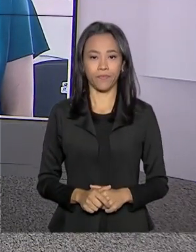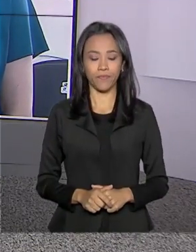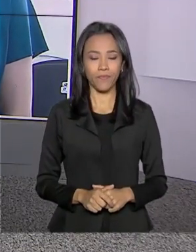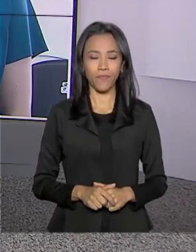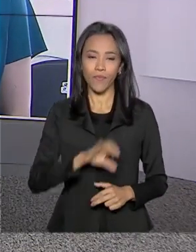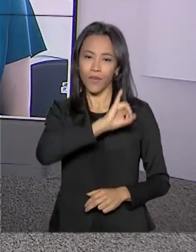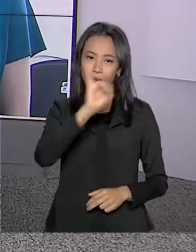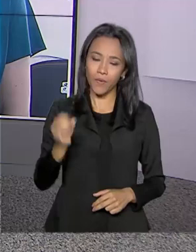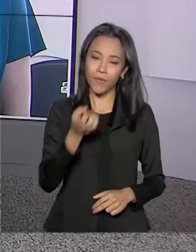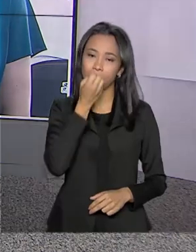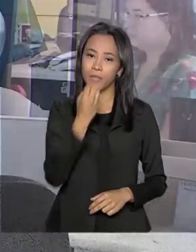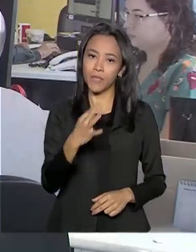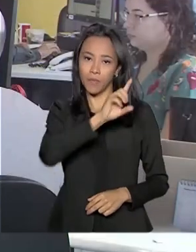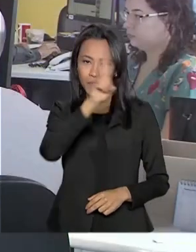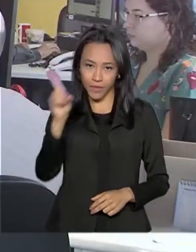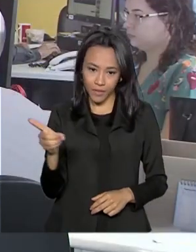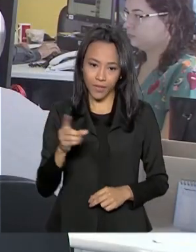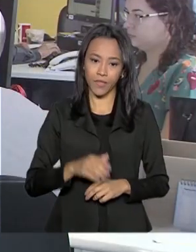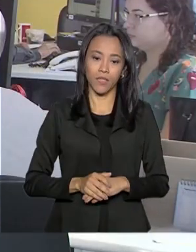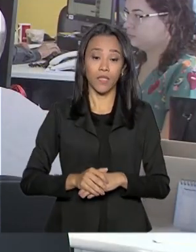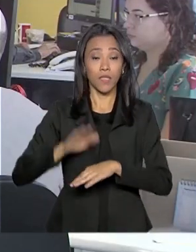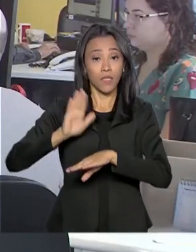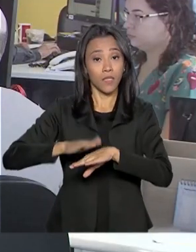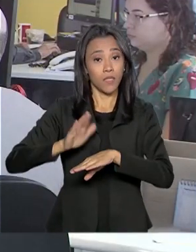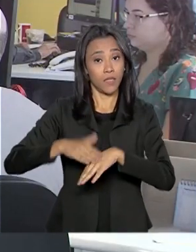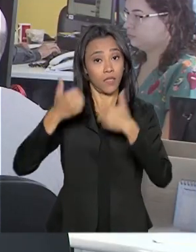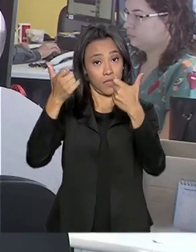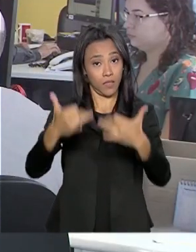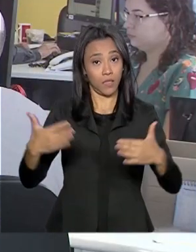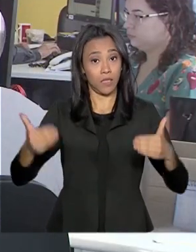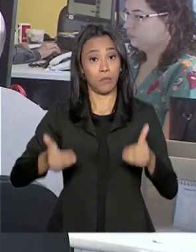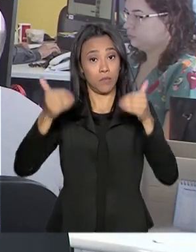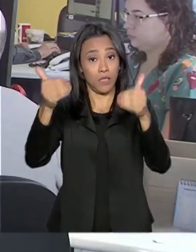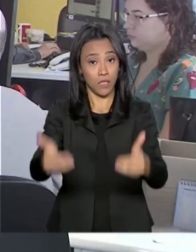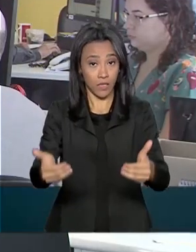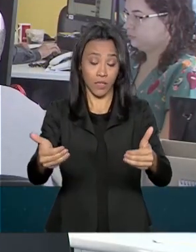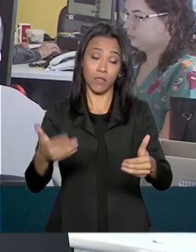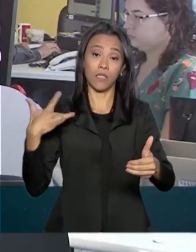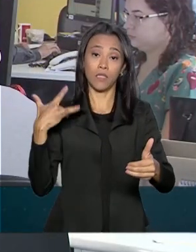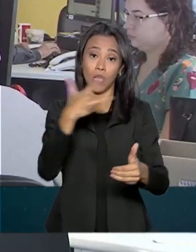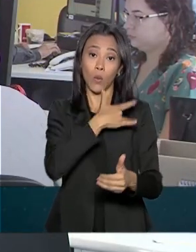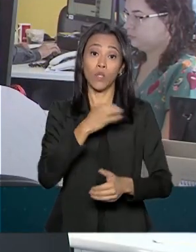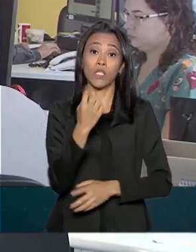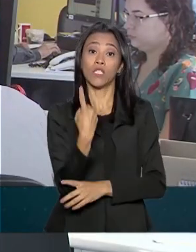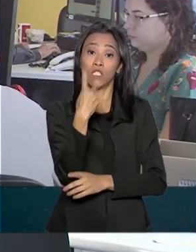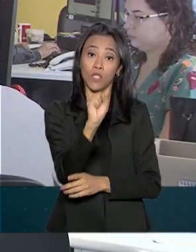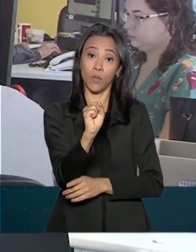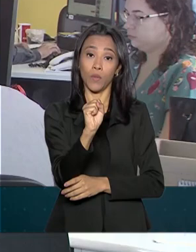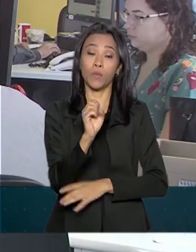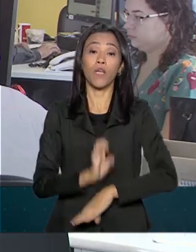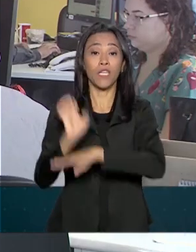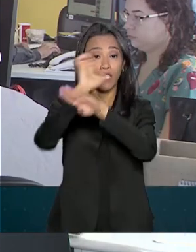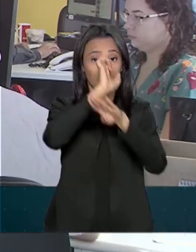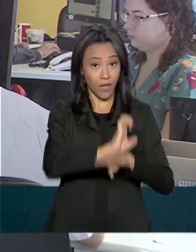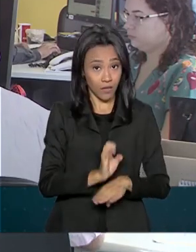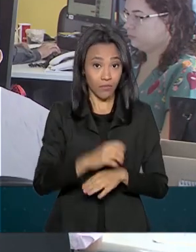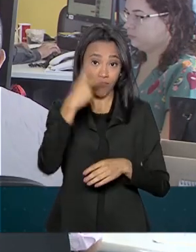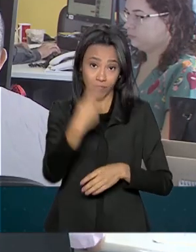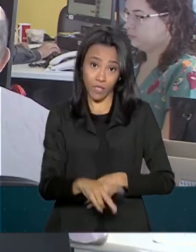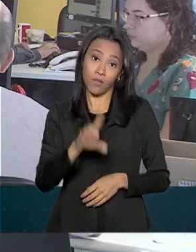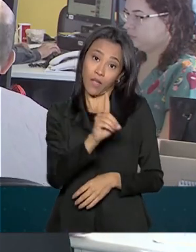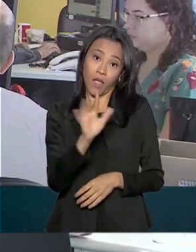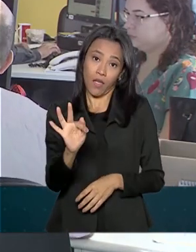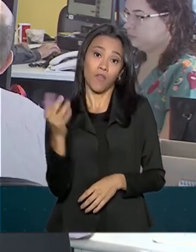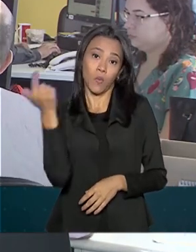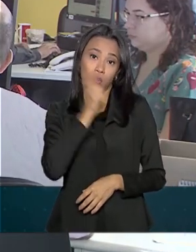Oi, Mara, bom dia. De acordo com o Ministério da Saúde, 18 estados e o Distrito Federal imunizaram 90% do